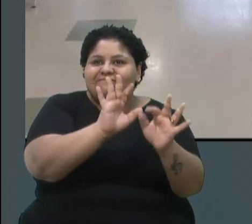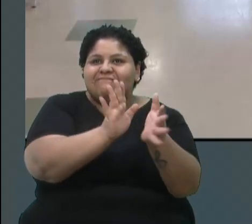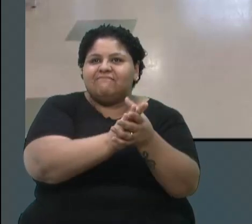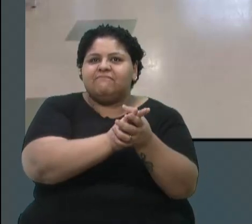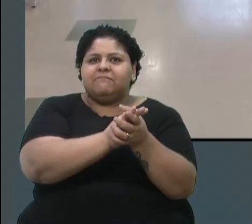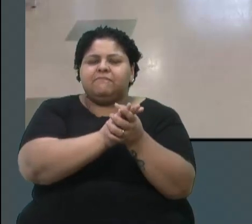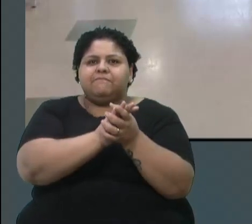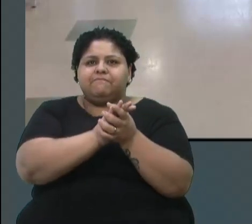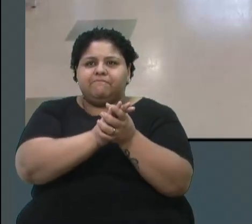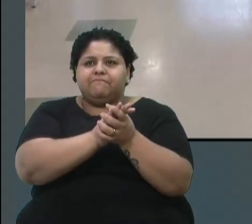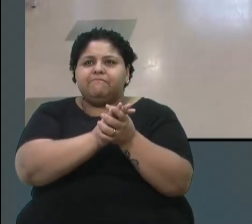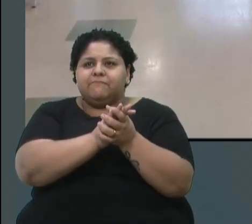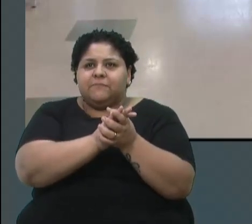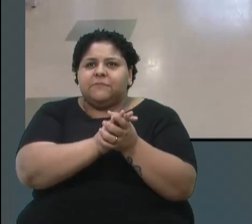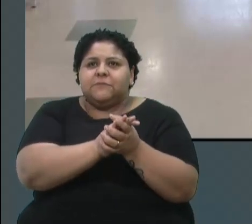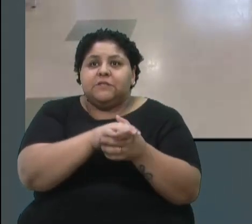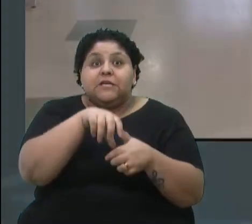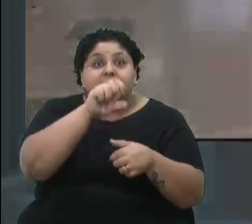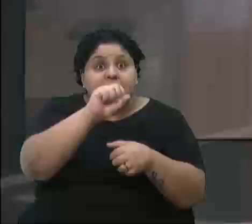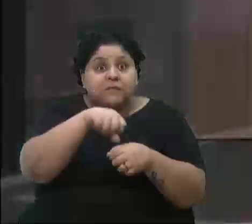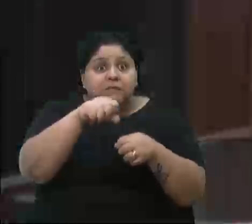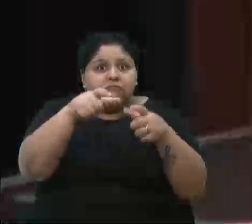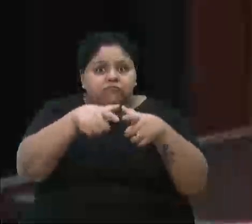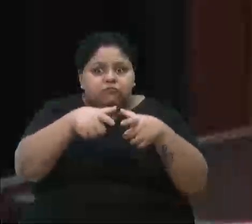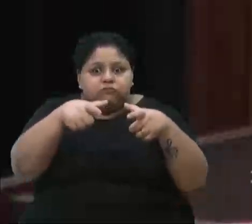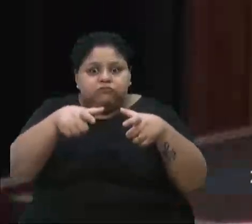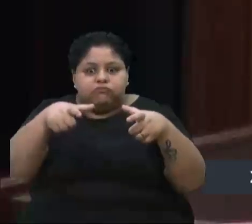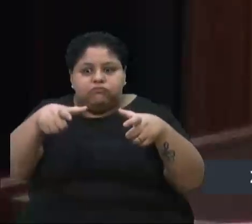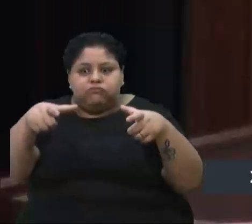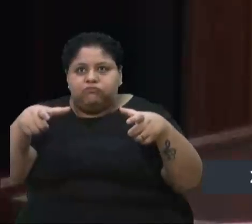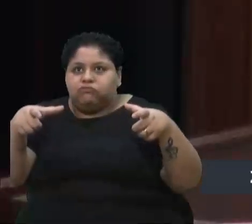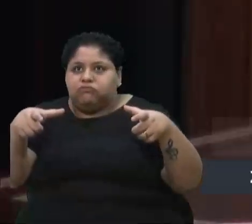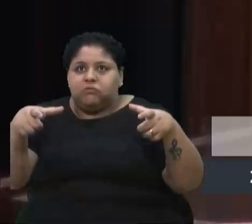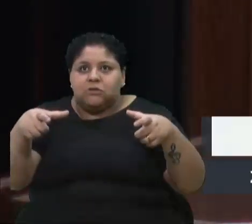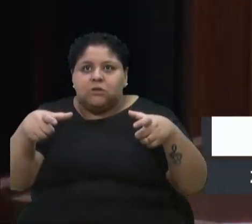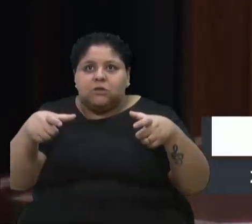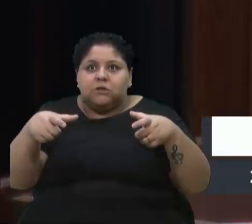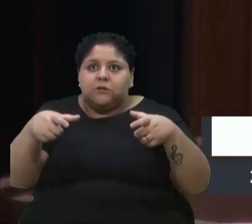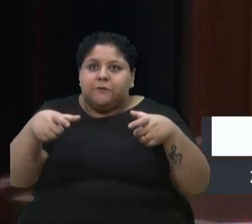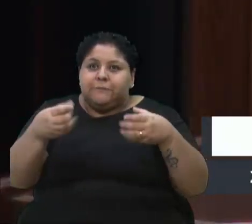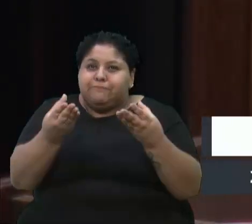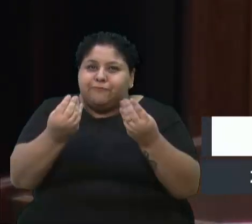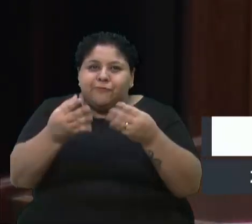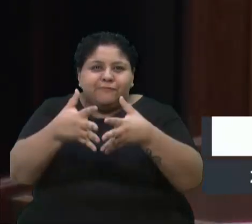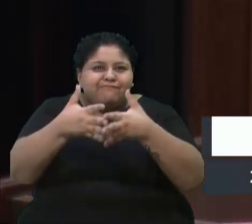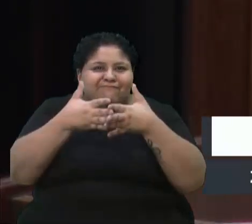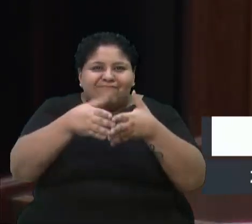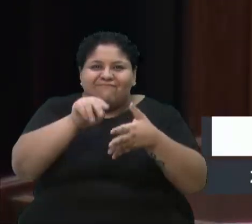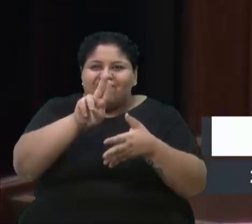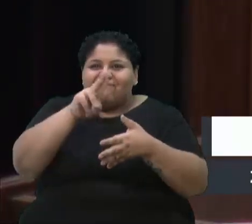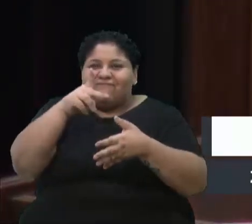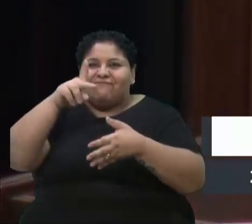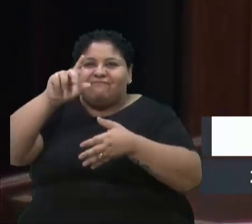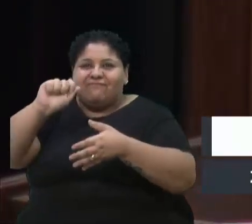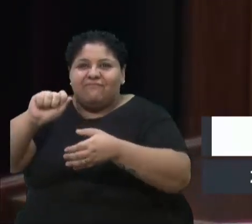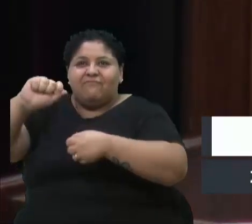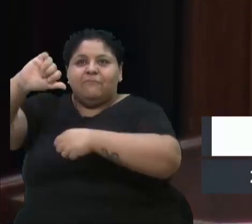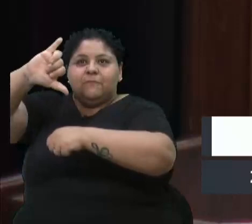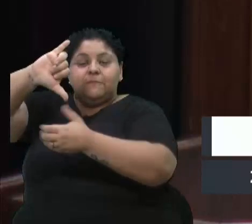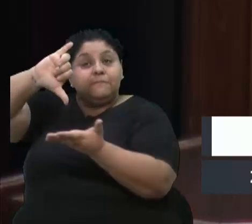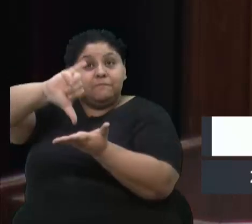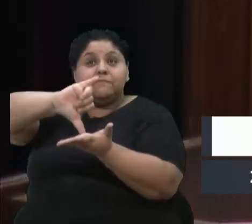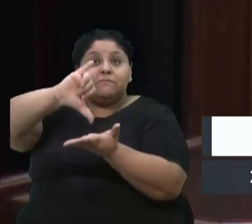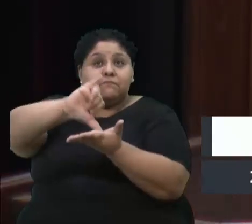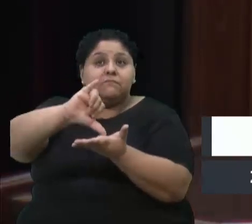Vai acumular, não tem, entrou em colapso a UPA central. E é isso que a gente tem que ter em